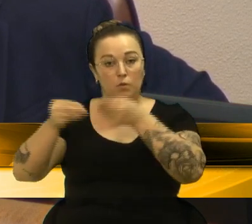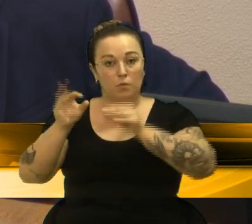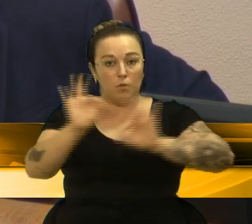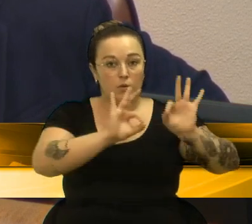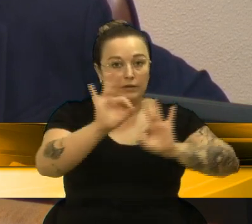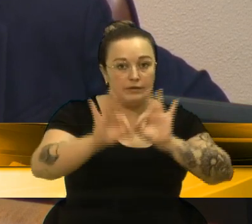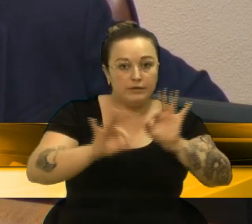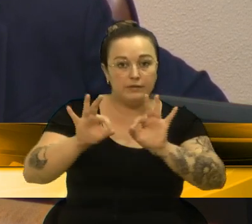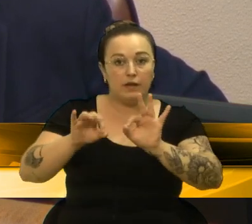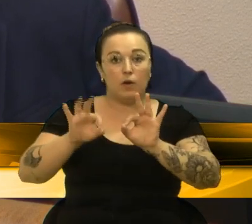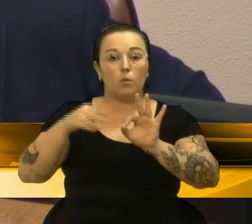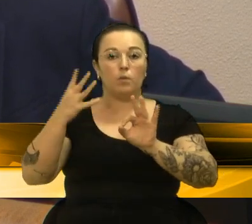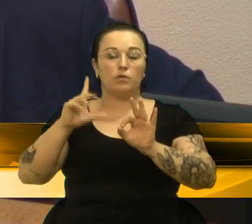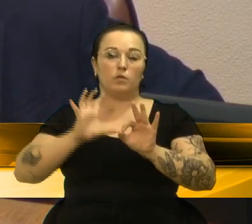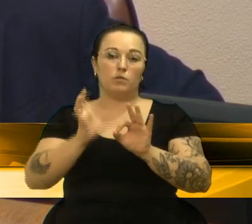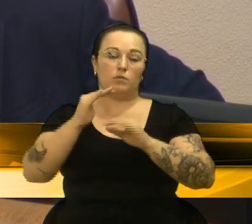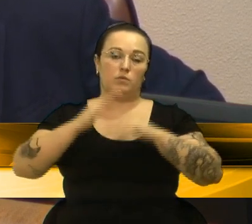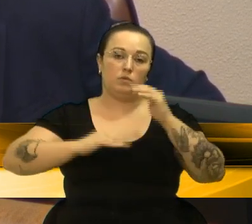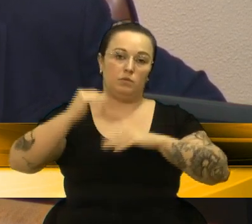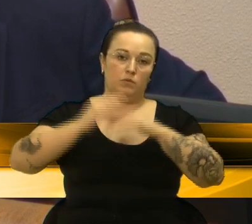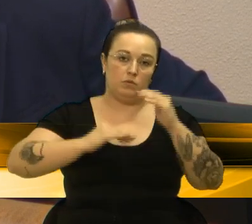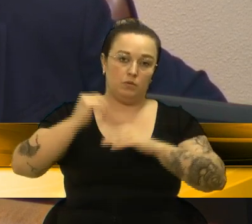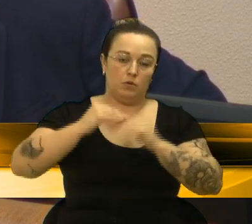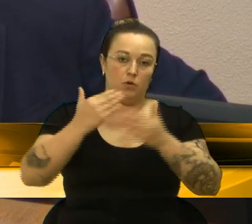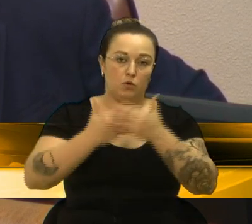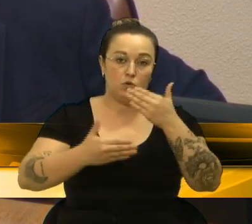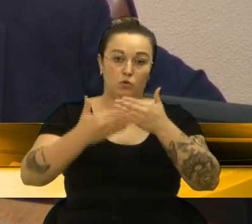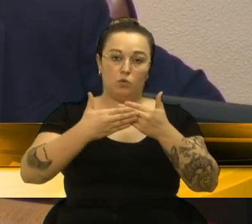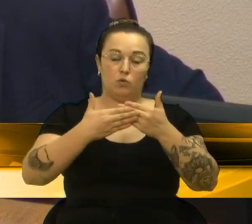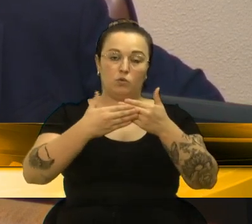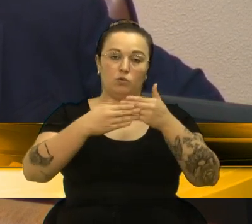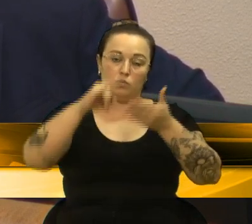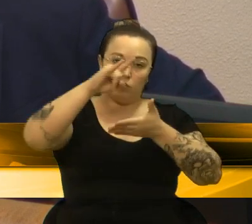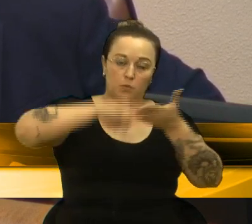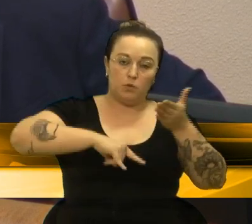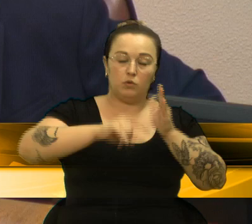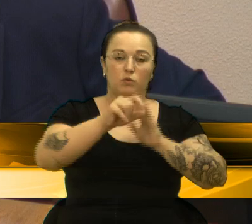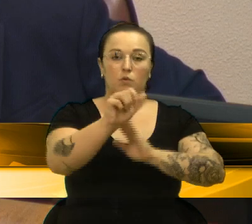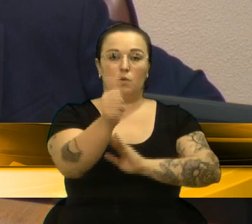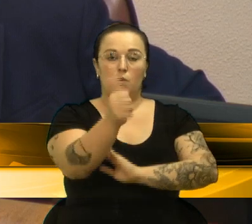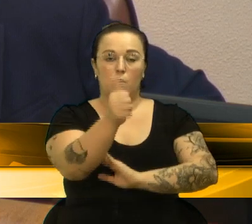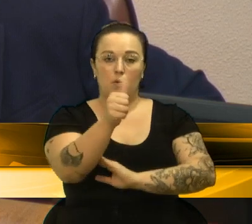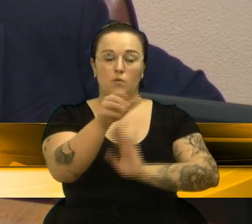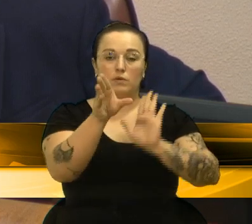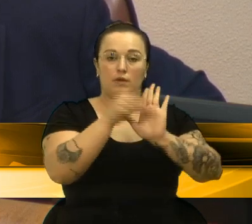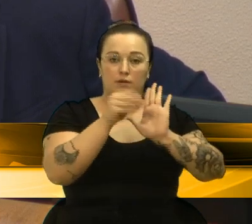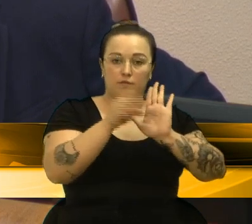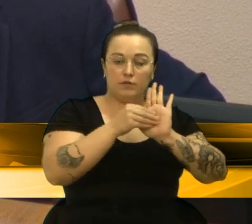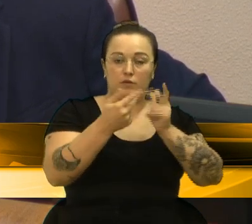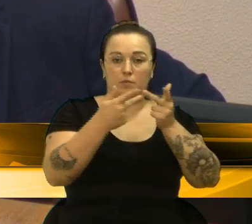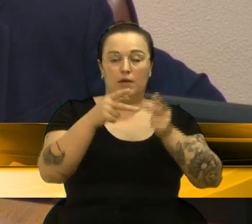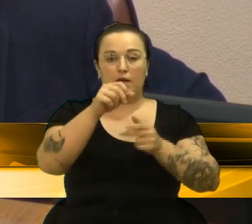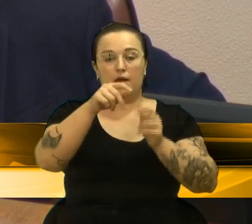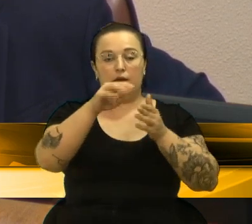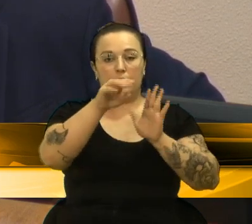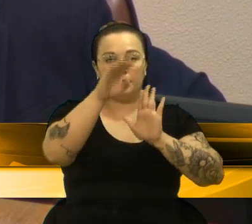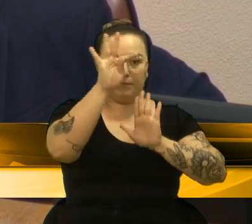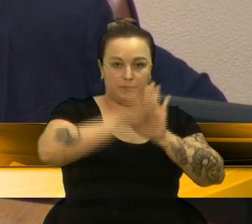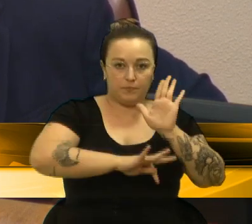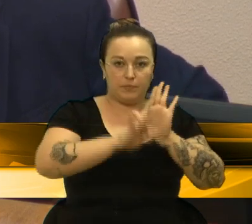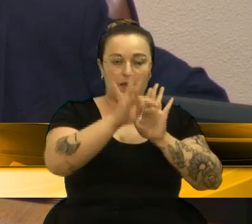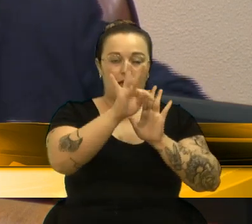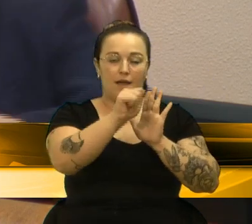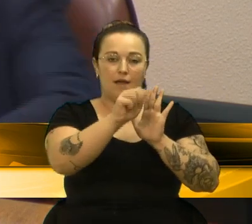com as cláusulas do TAC entre municípios e ministérios públicos estadual e federal. Documento 11, gravação da apresentação, ata CMS e cópia da apresentação.